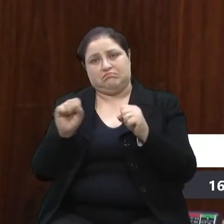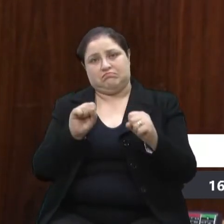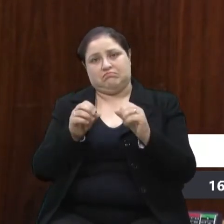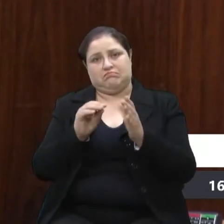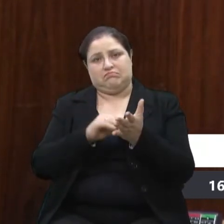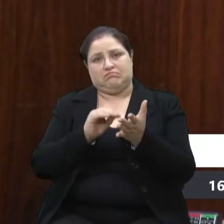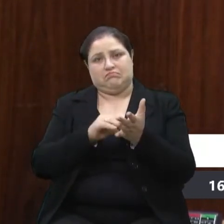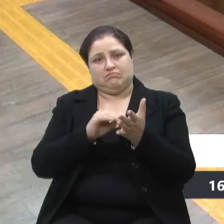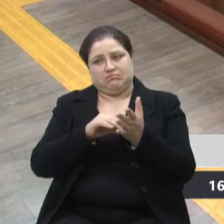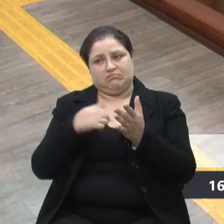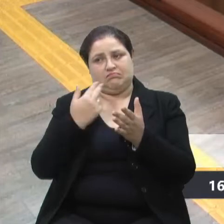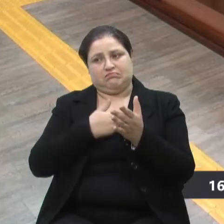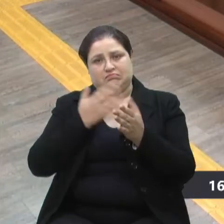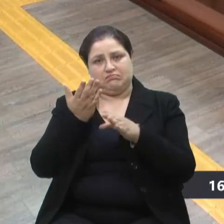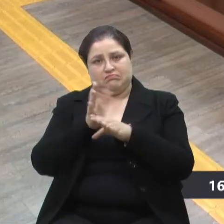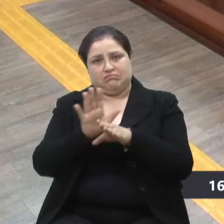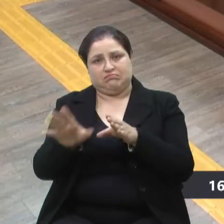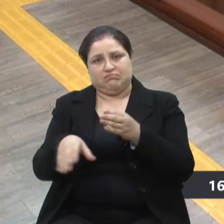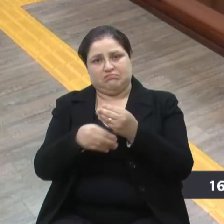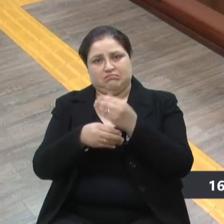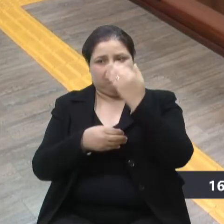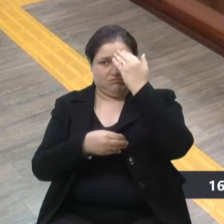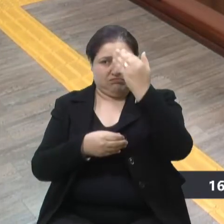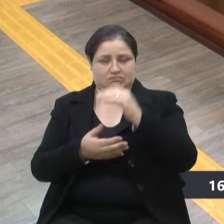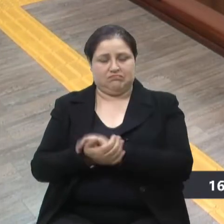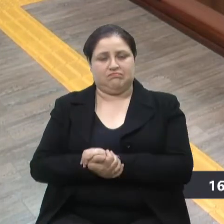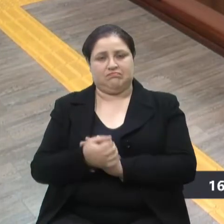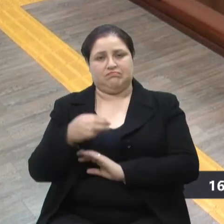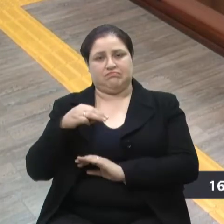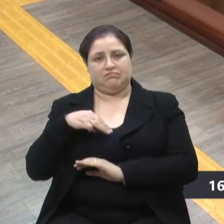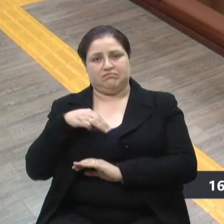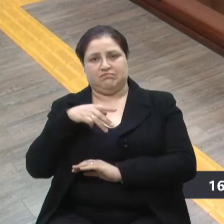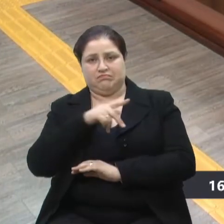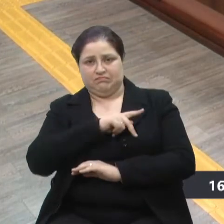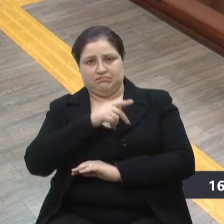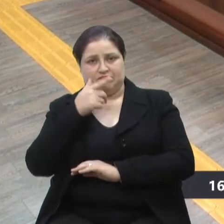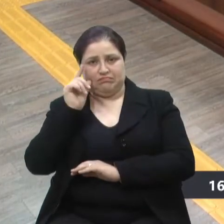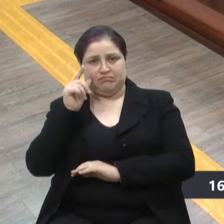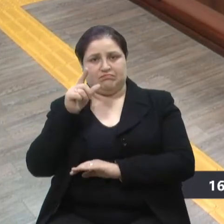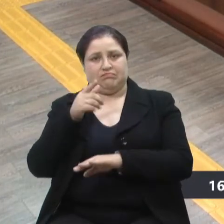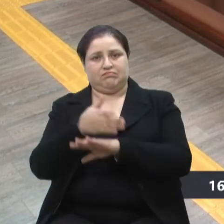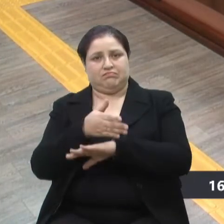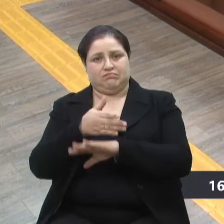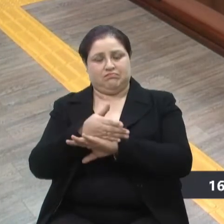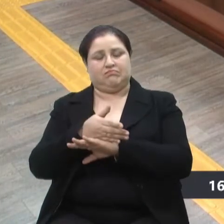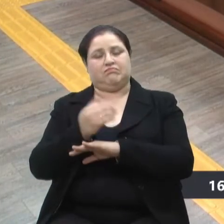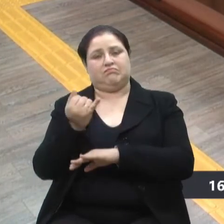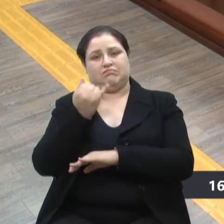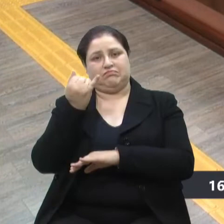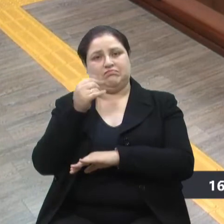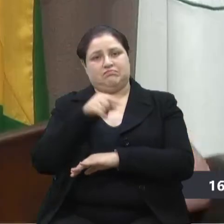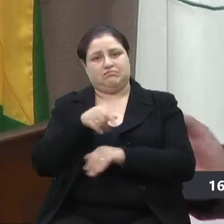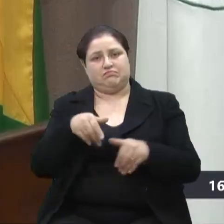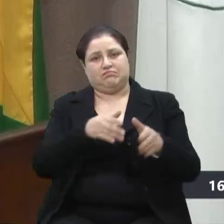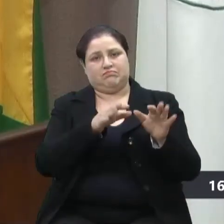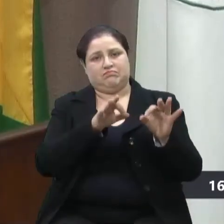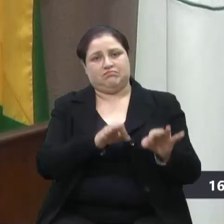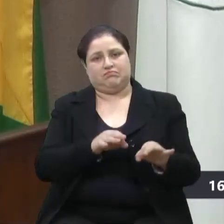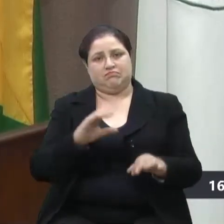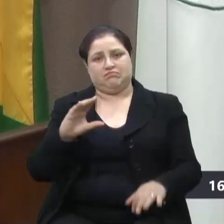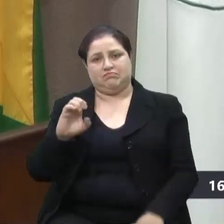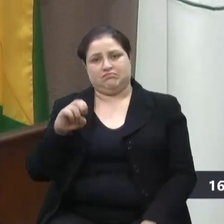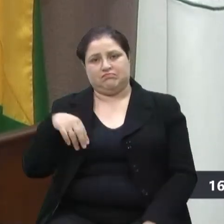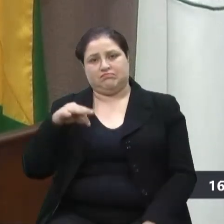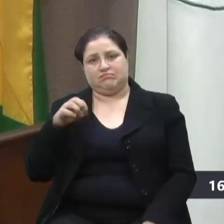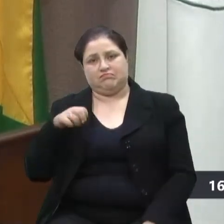faltar. Obrigado. É, e a presença do Ministério Público ontem foi fundamental, é por aí o caminho. Bom, o centenário nem se fala, mais